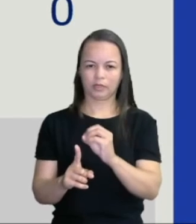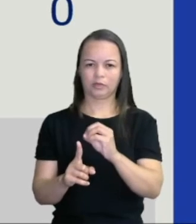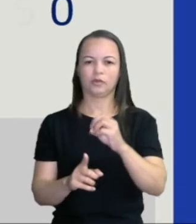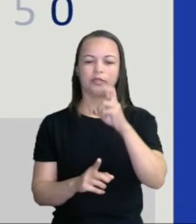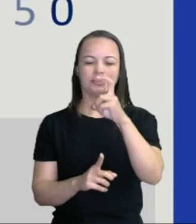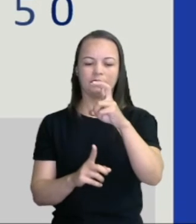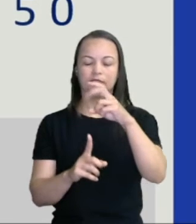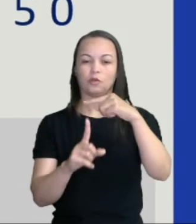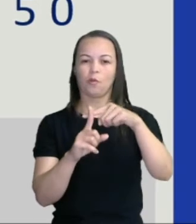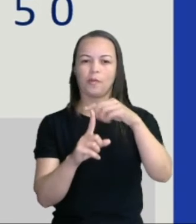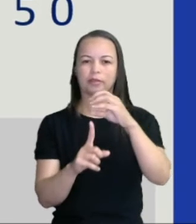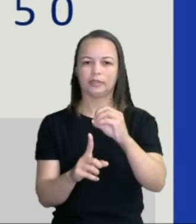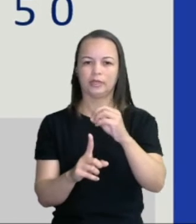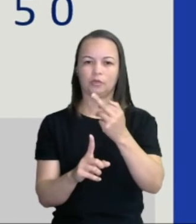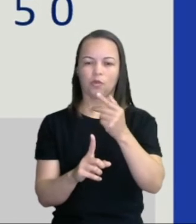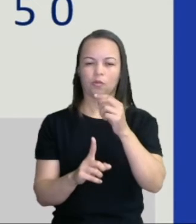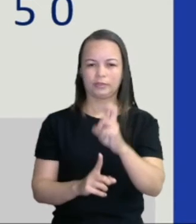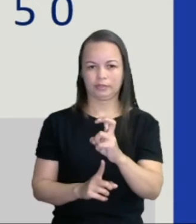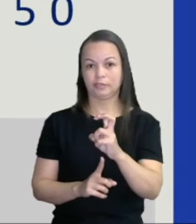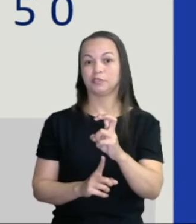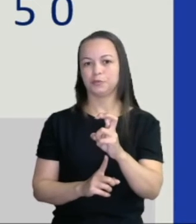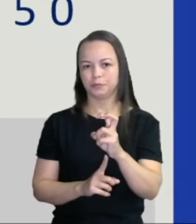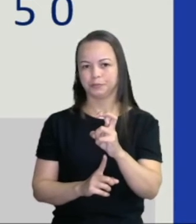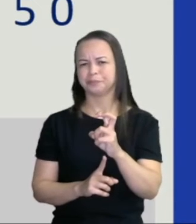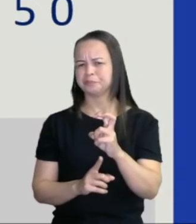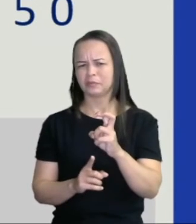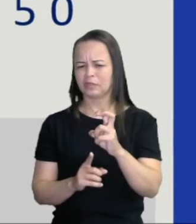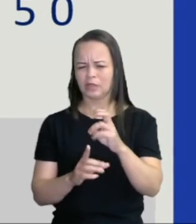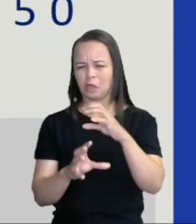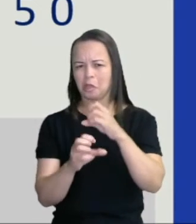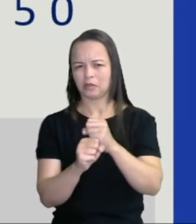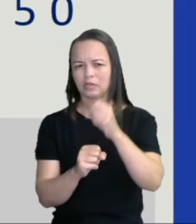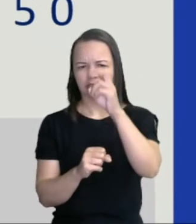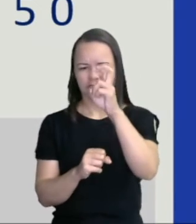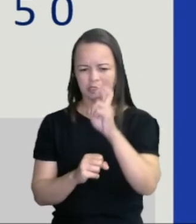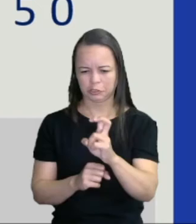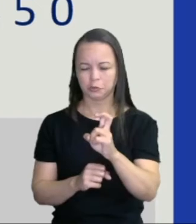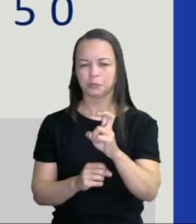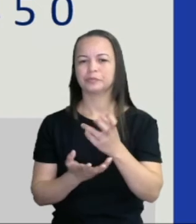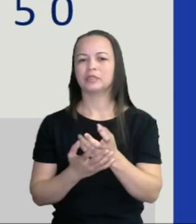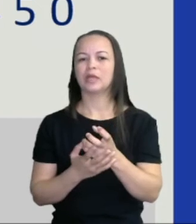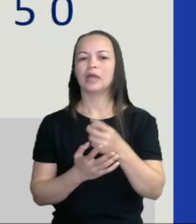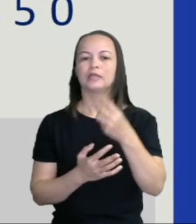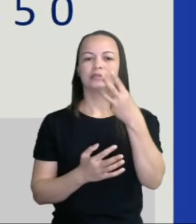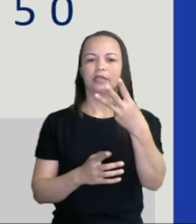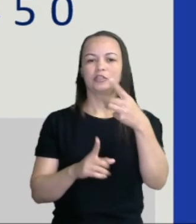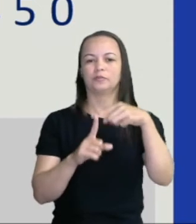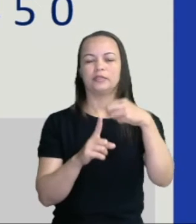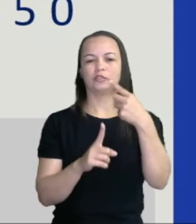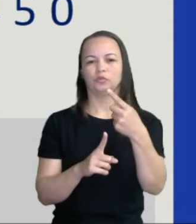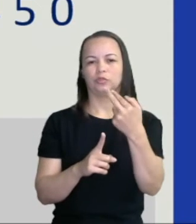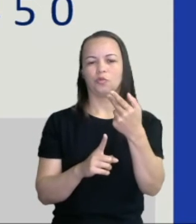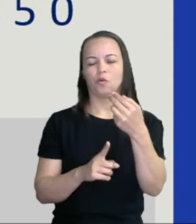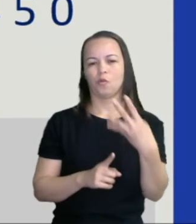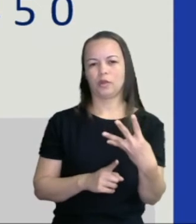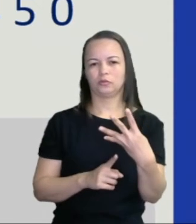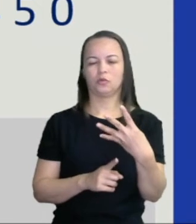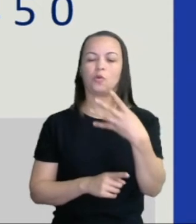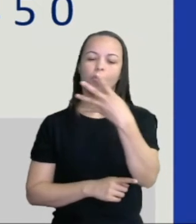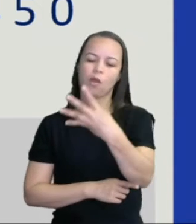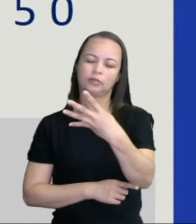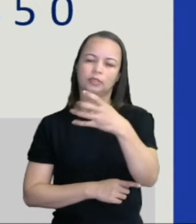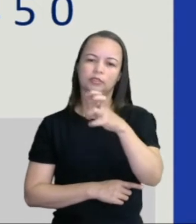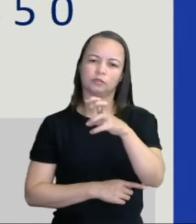Cinco mais zero, vai ficar cinco. Porque cinco, eu não tenho nada para somar com ele, repete o cinco. E três mais um, quatro. Então, a gente tem aí